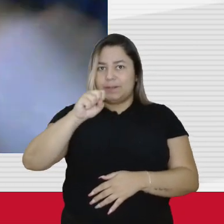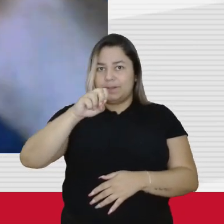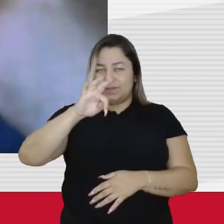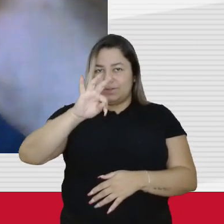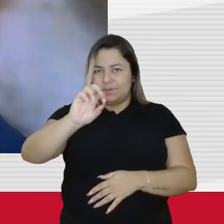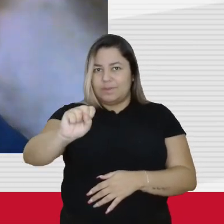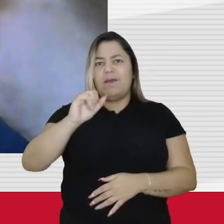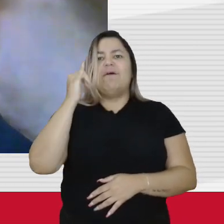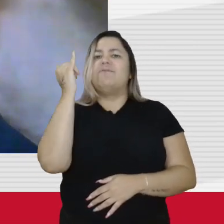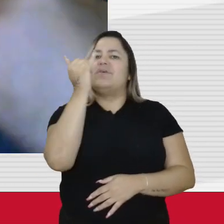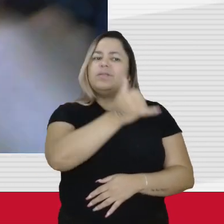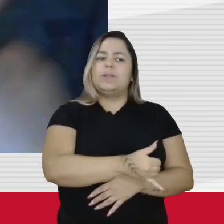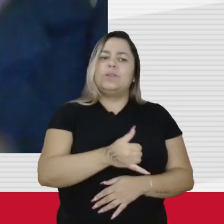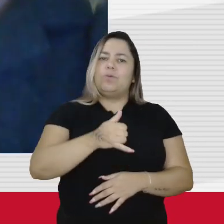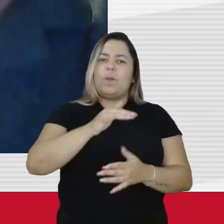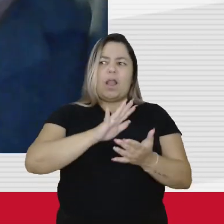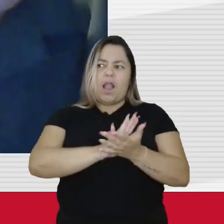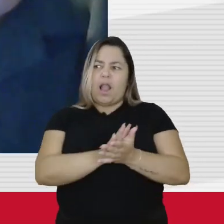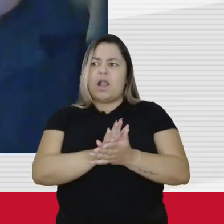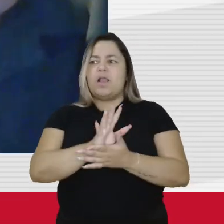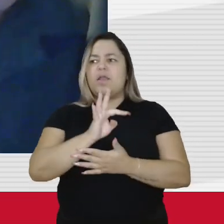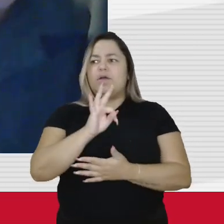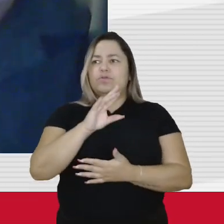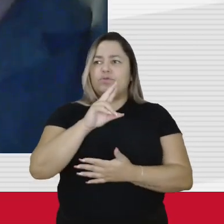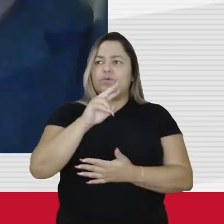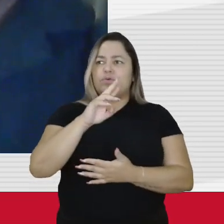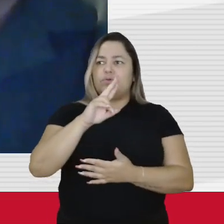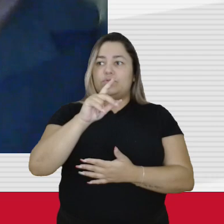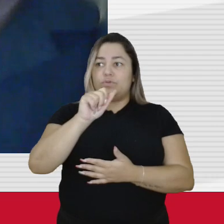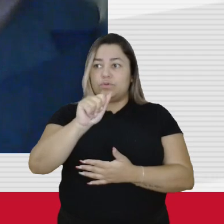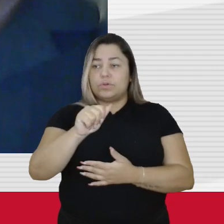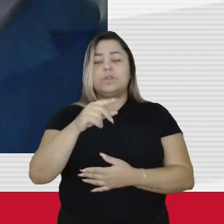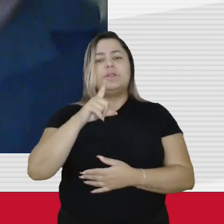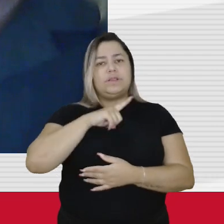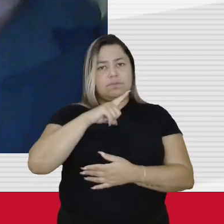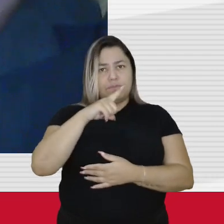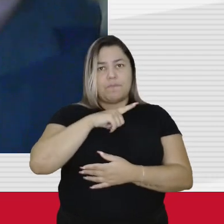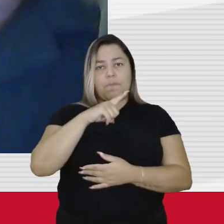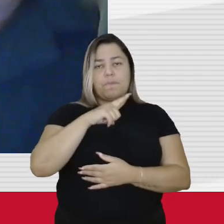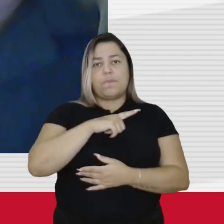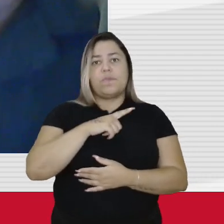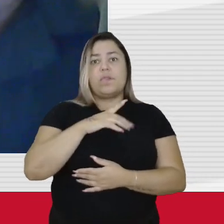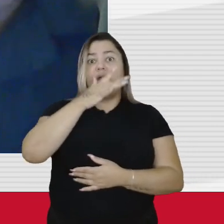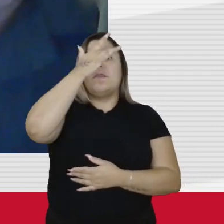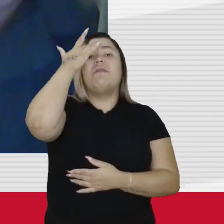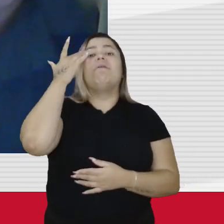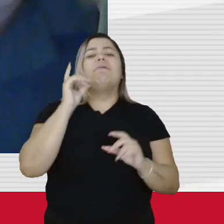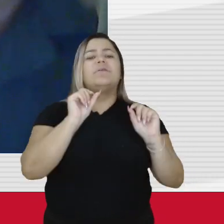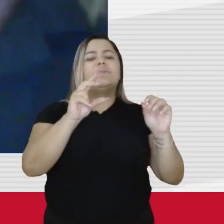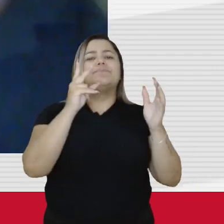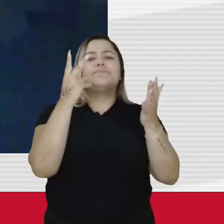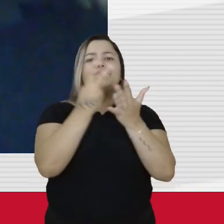dizendo que a tortura existiu. Portanto, quem está errado?